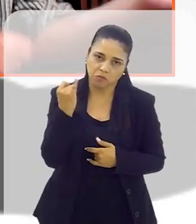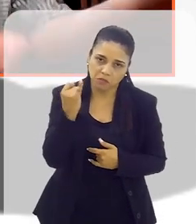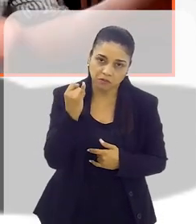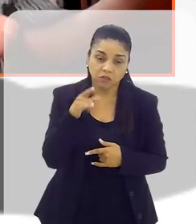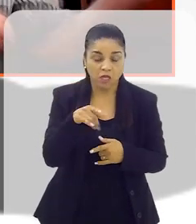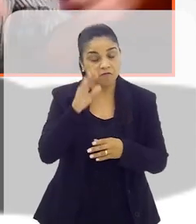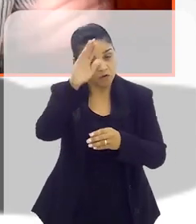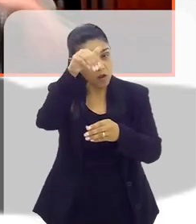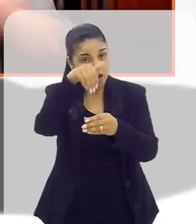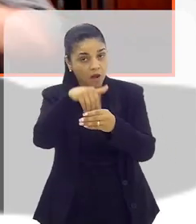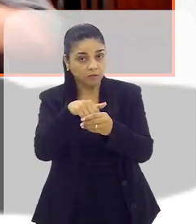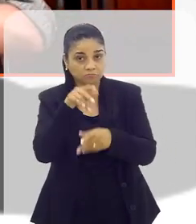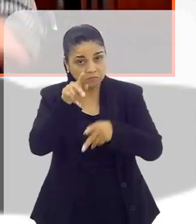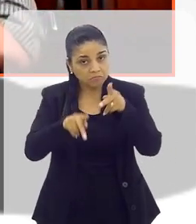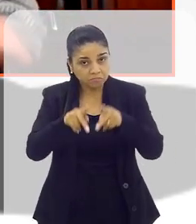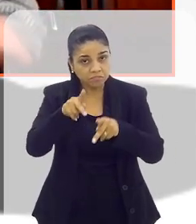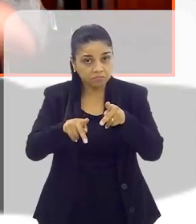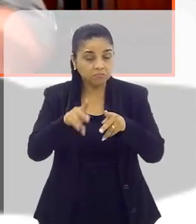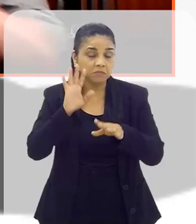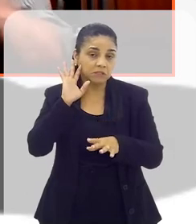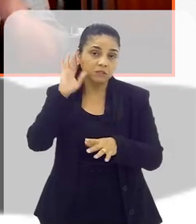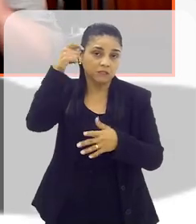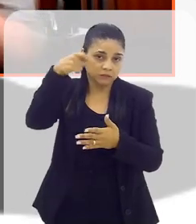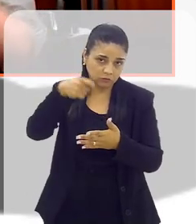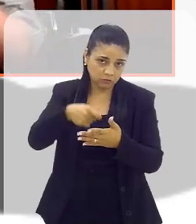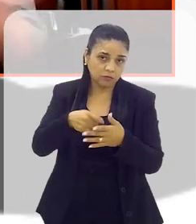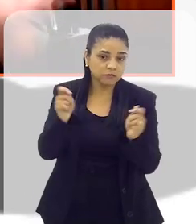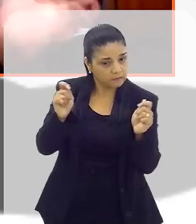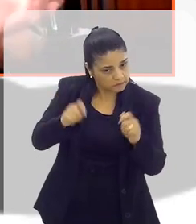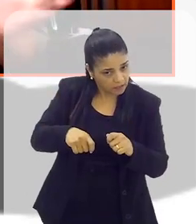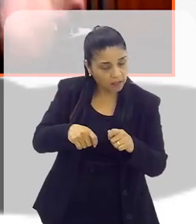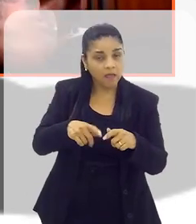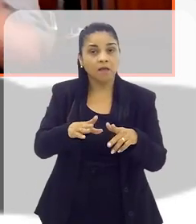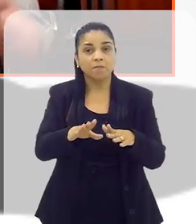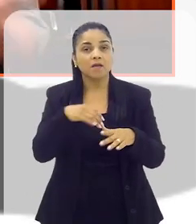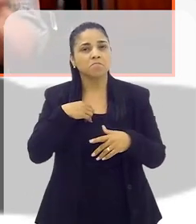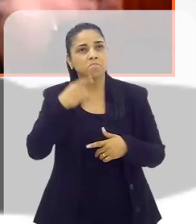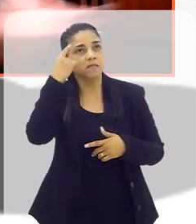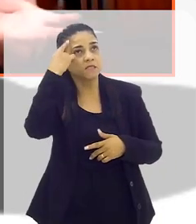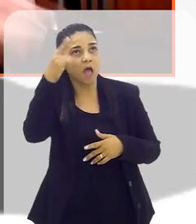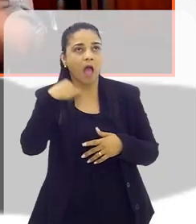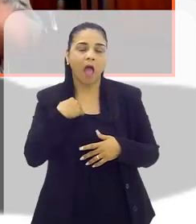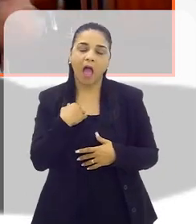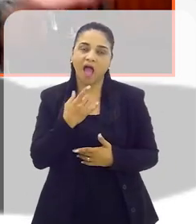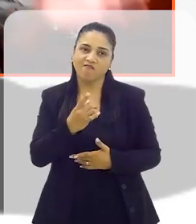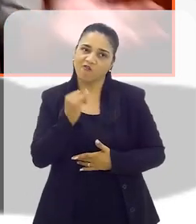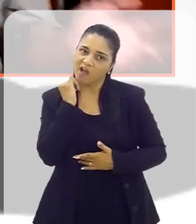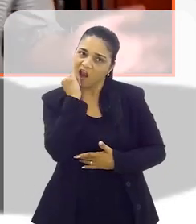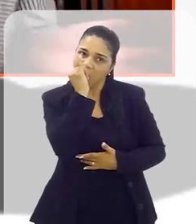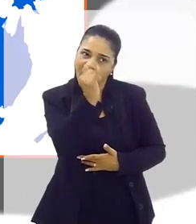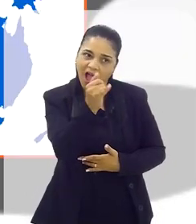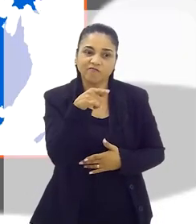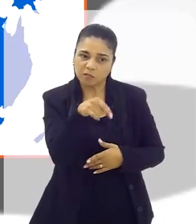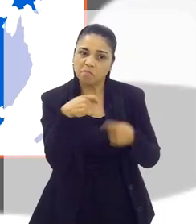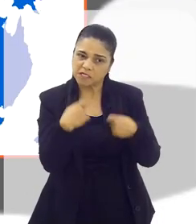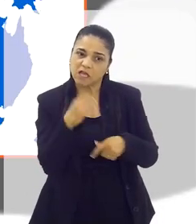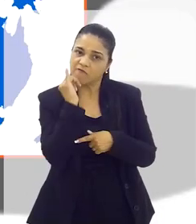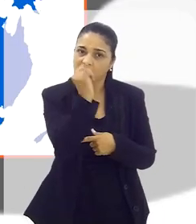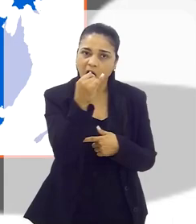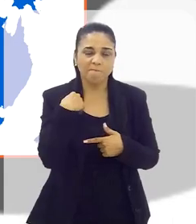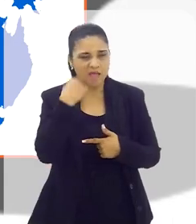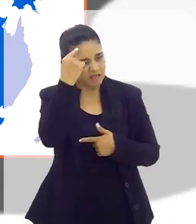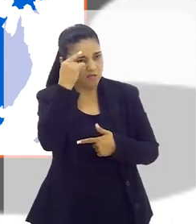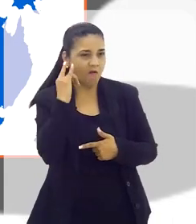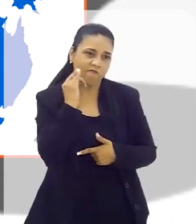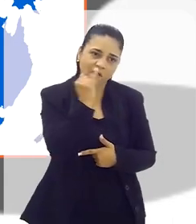eleito pelo povo, para que ele pudesse, na realidade, tomar também as decisões dele. Não vamos pensar agora que a gente vai colocar goela abaixo